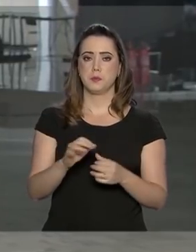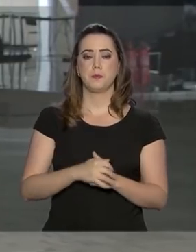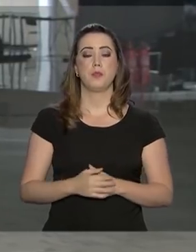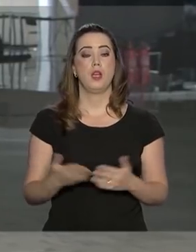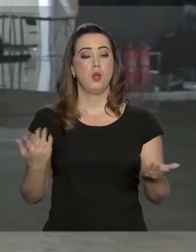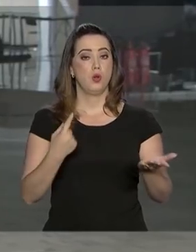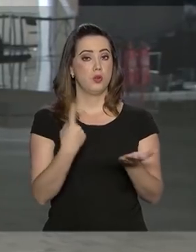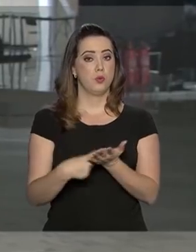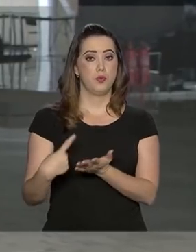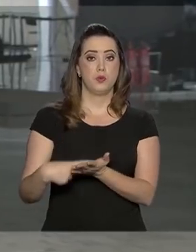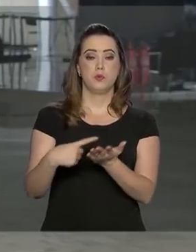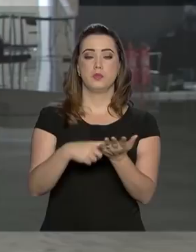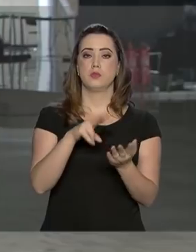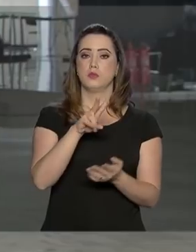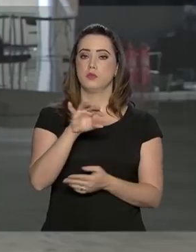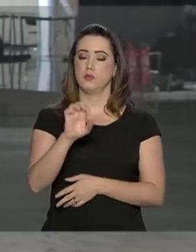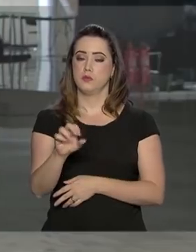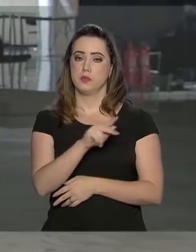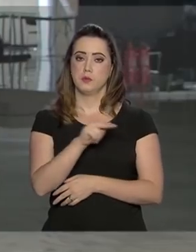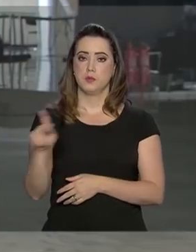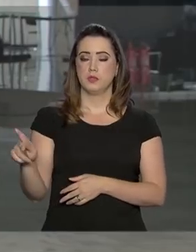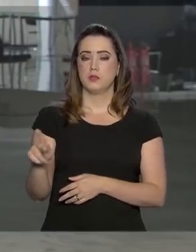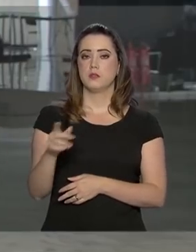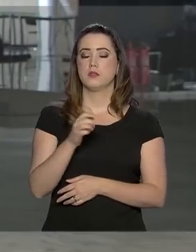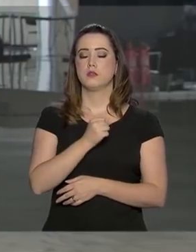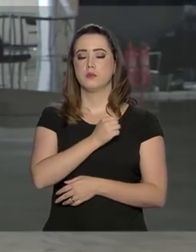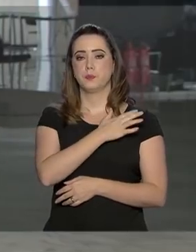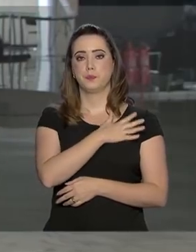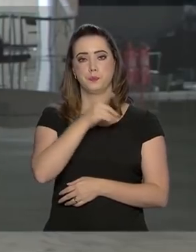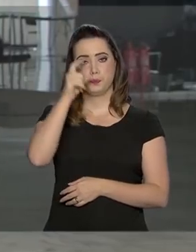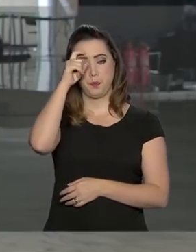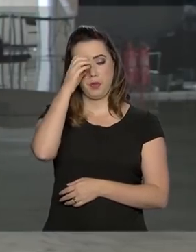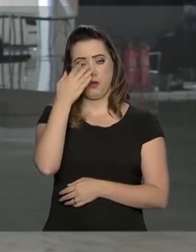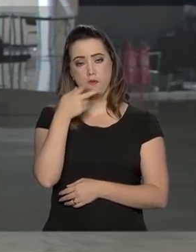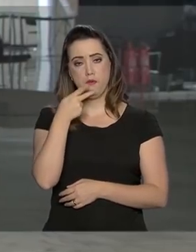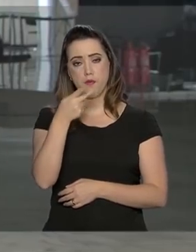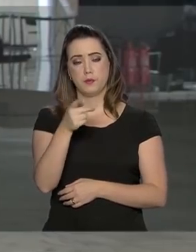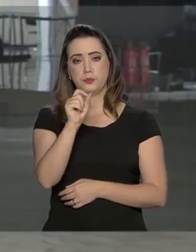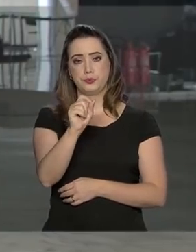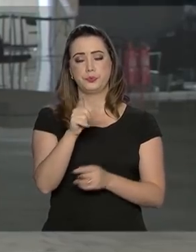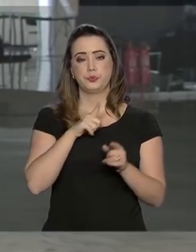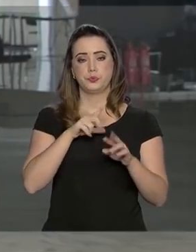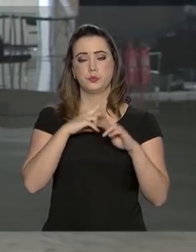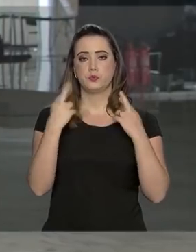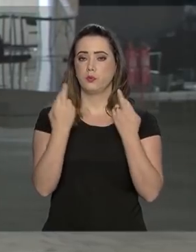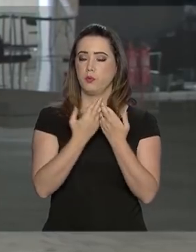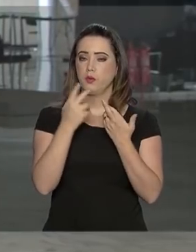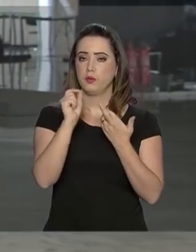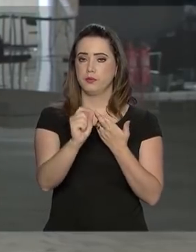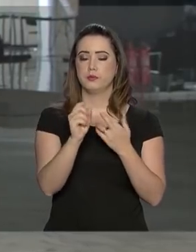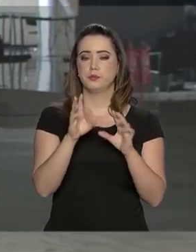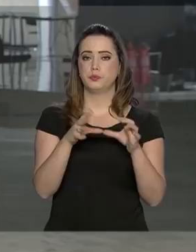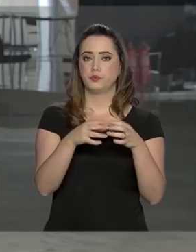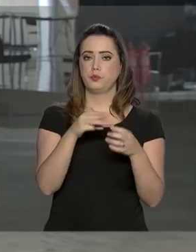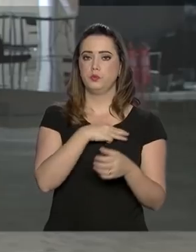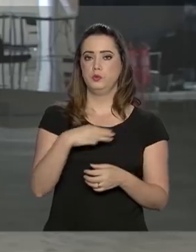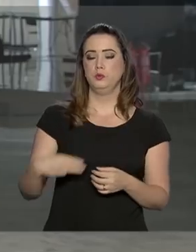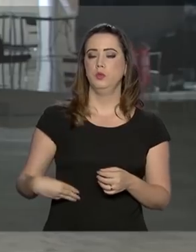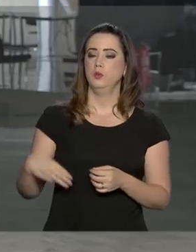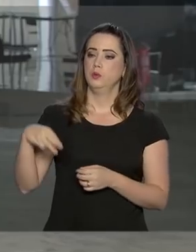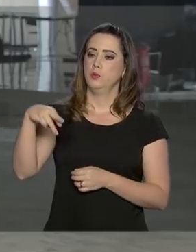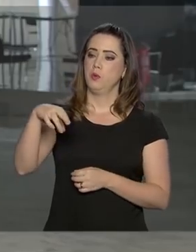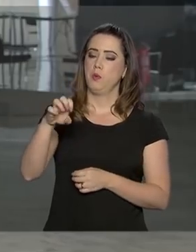agenda do vice-presidente Hamilton Mourão. Hoje pela manhã, Hamilton Mourão participou de reunião com o ministro das Relações Exteriores,